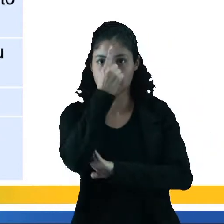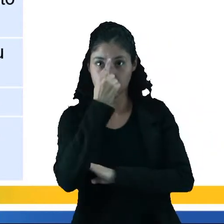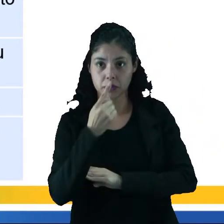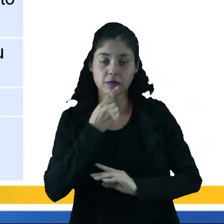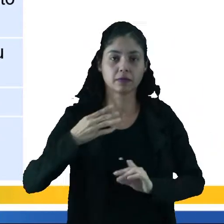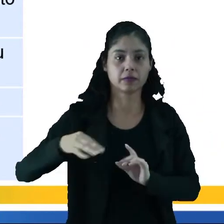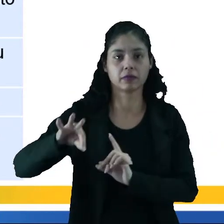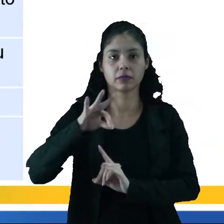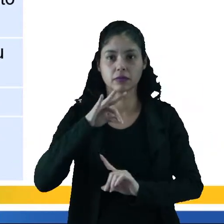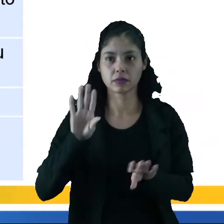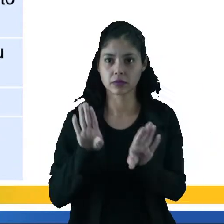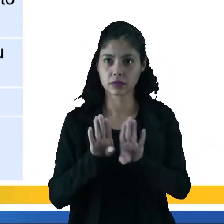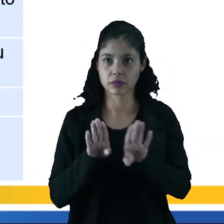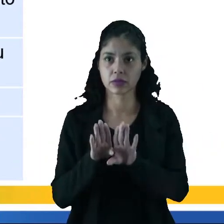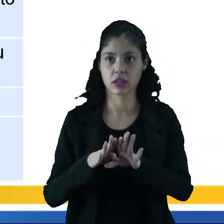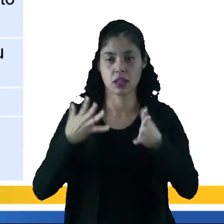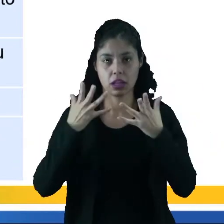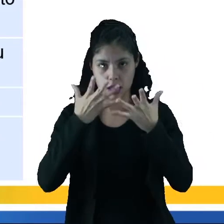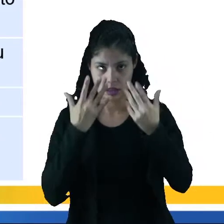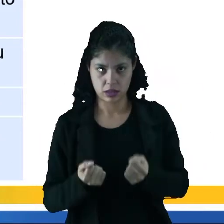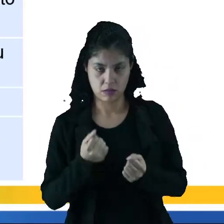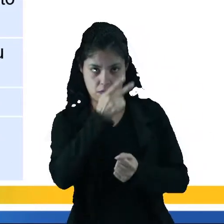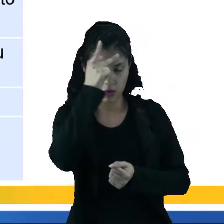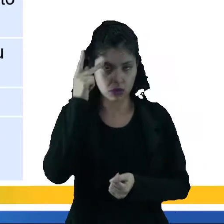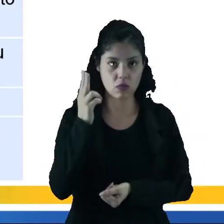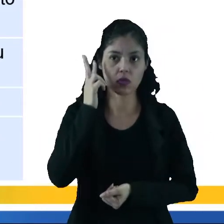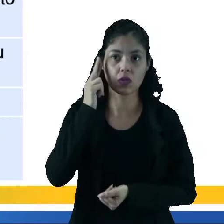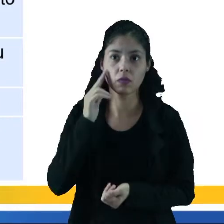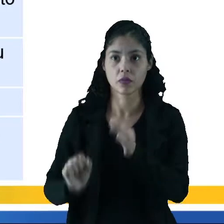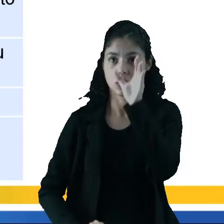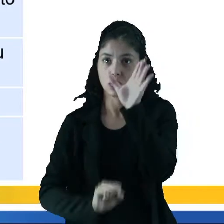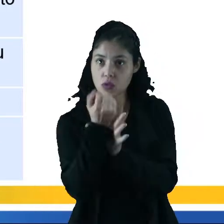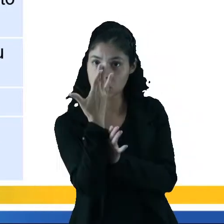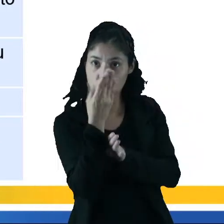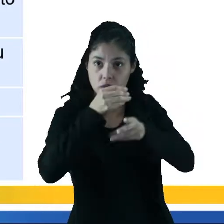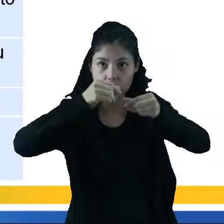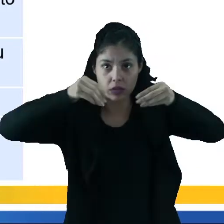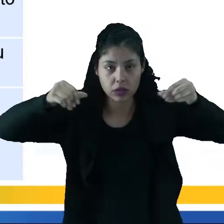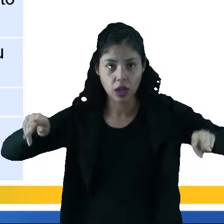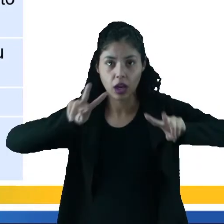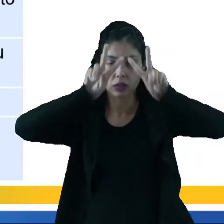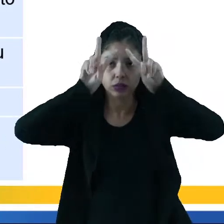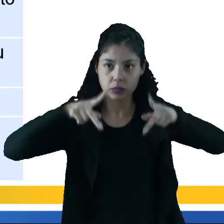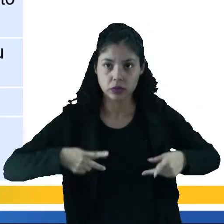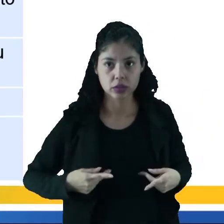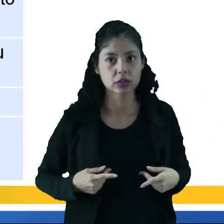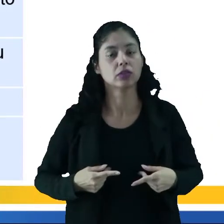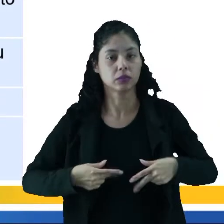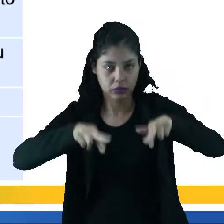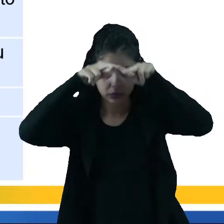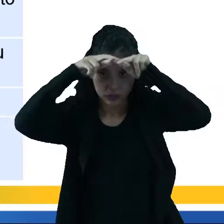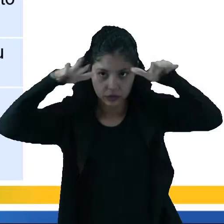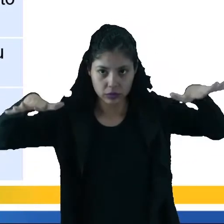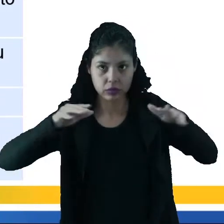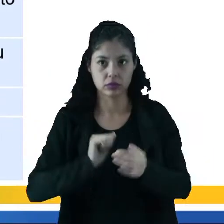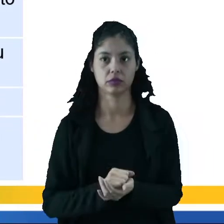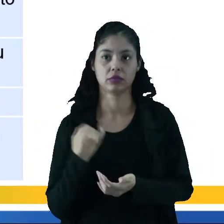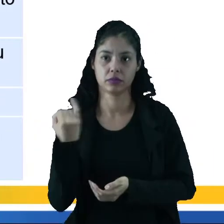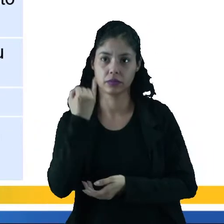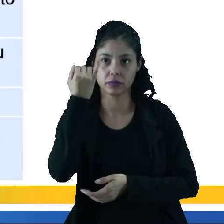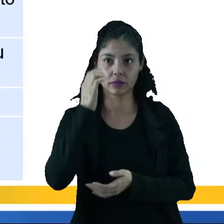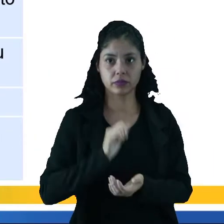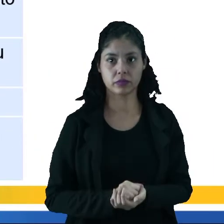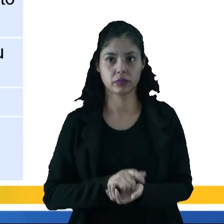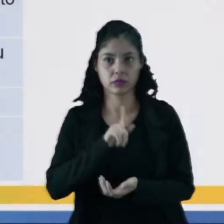santas que assumem a aparência de pessoas comuns, surgem as sementes do humanismo no Renascimento, e o principal